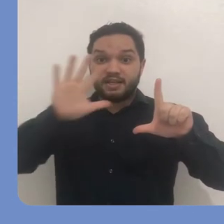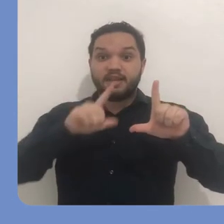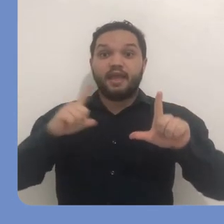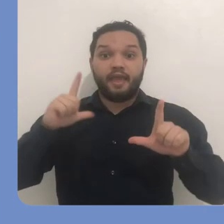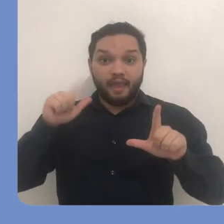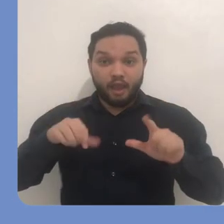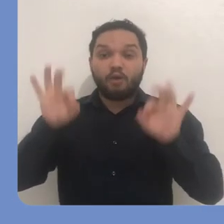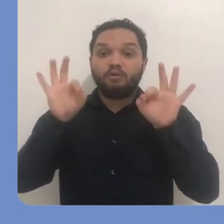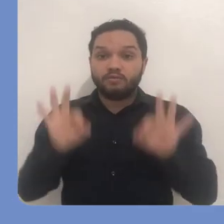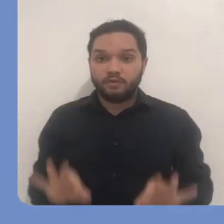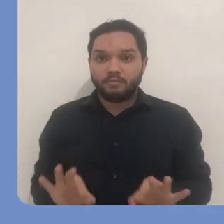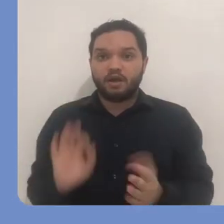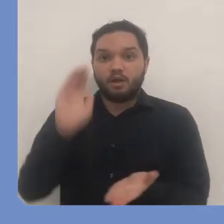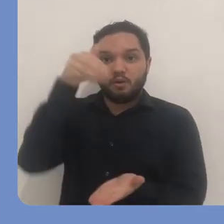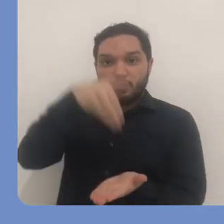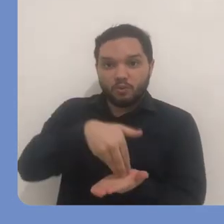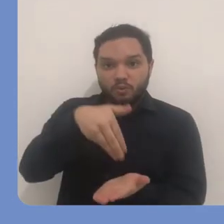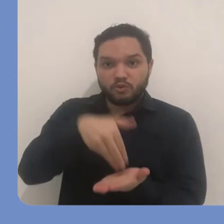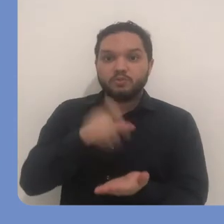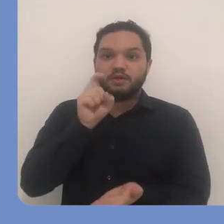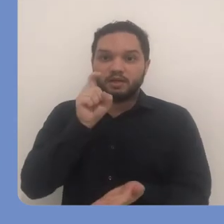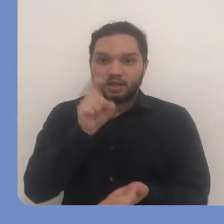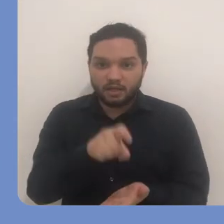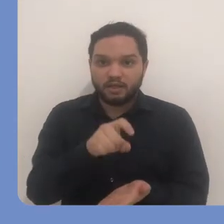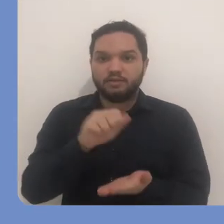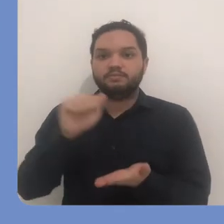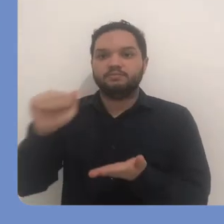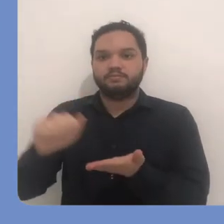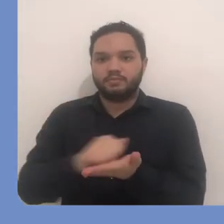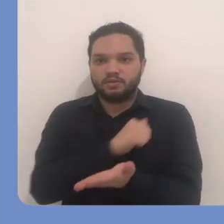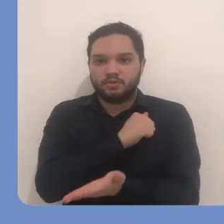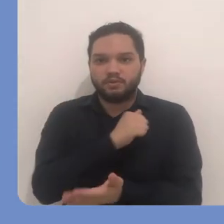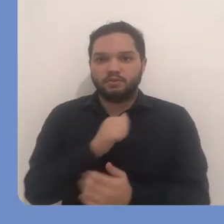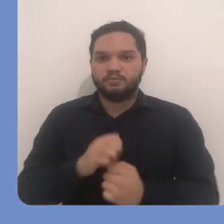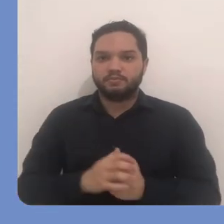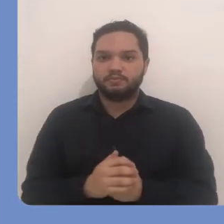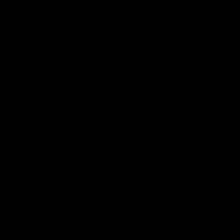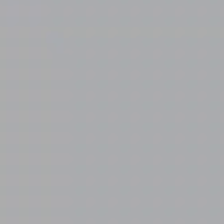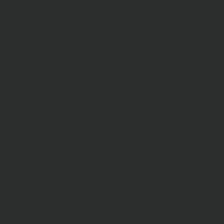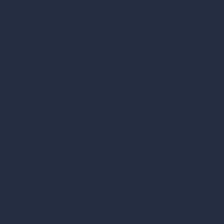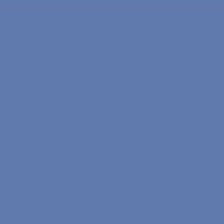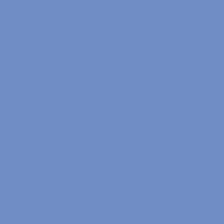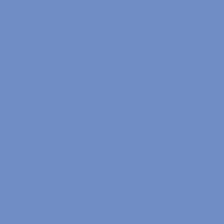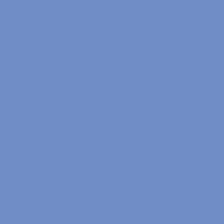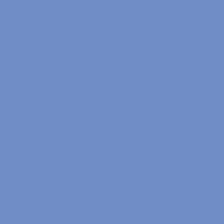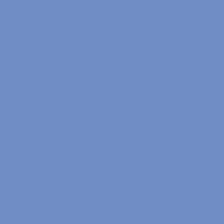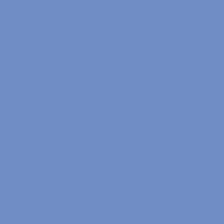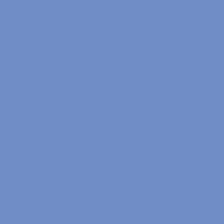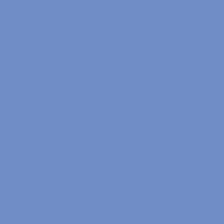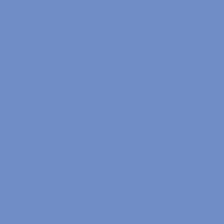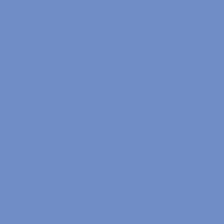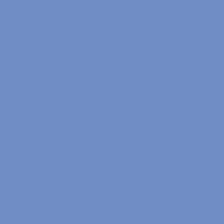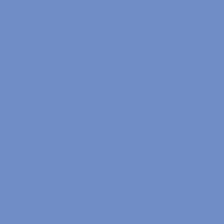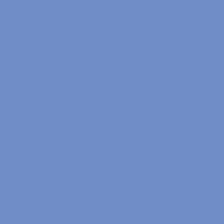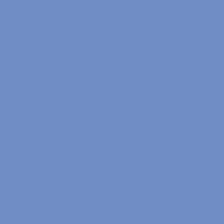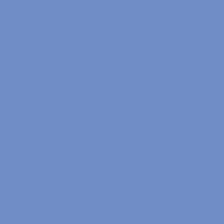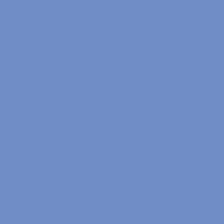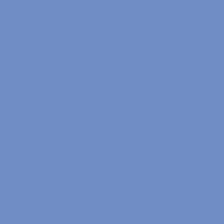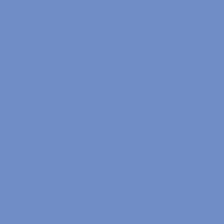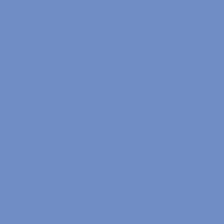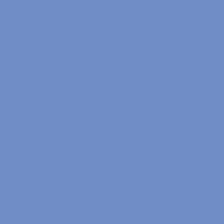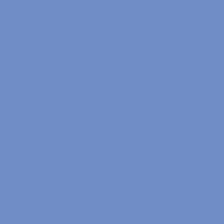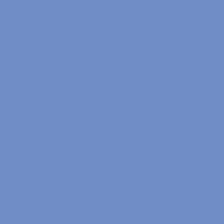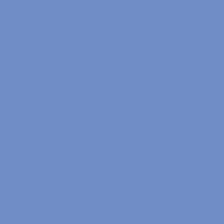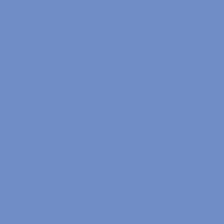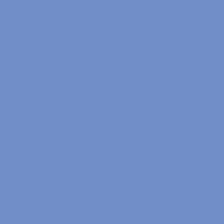confirmação. Abaixo, você deve clicar na opção Excluir. Até abaixo, augmentedmente.